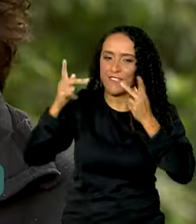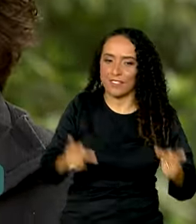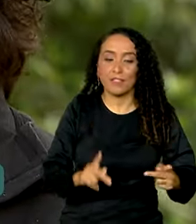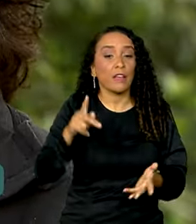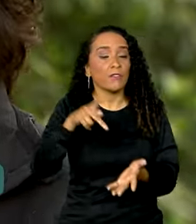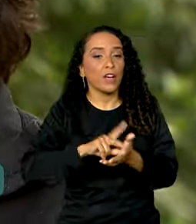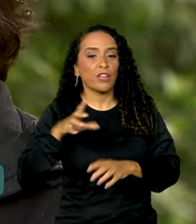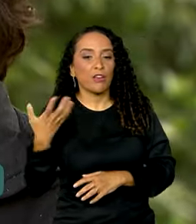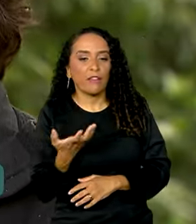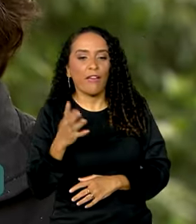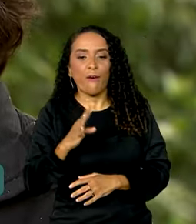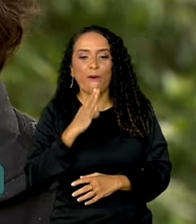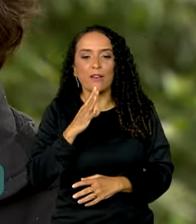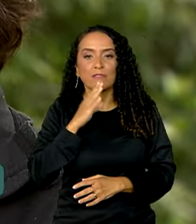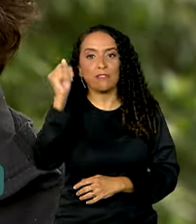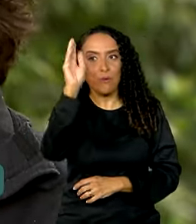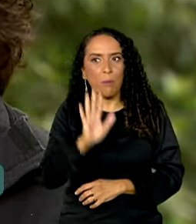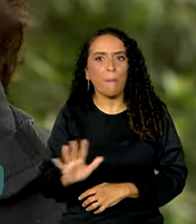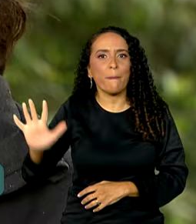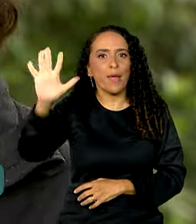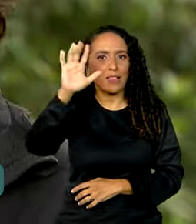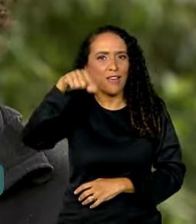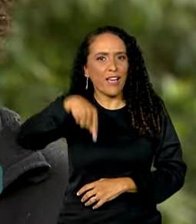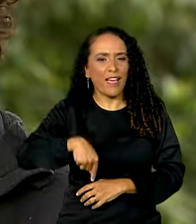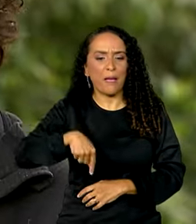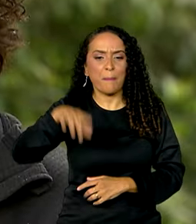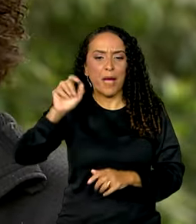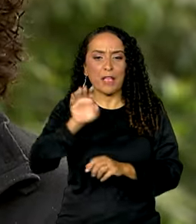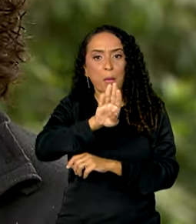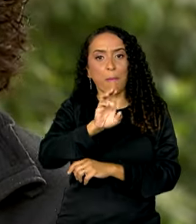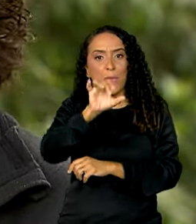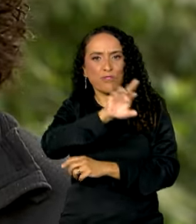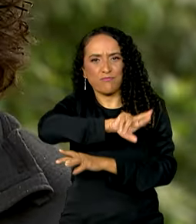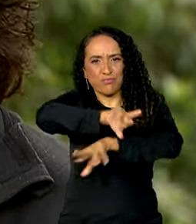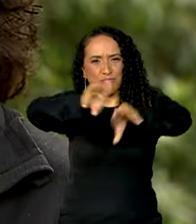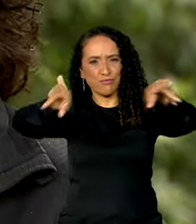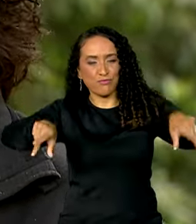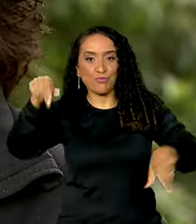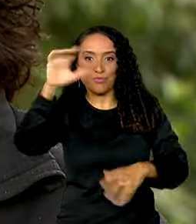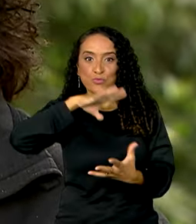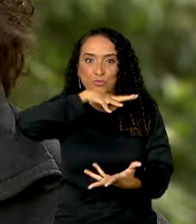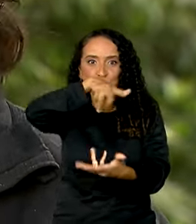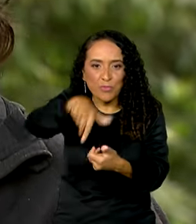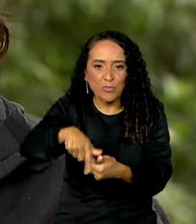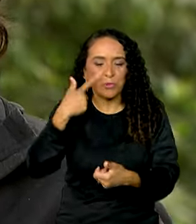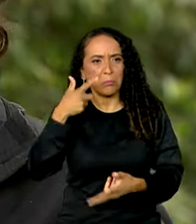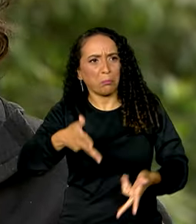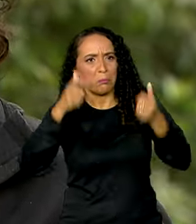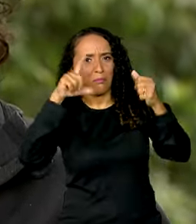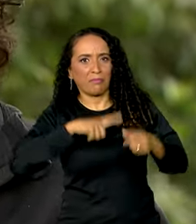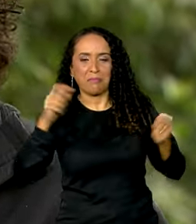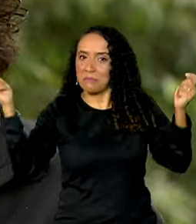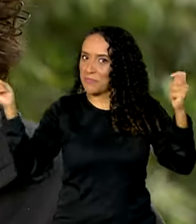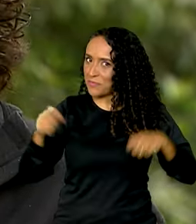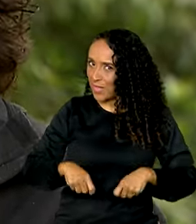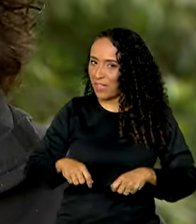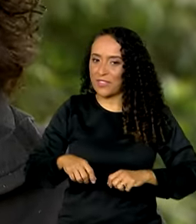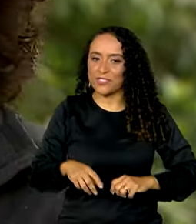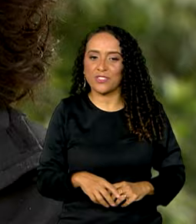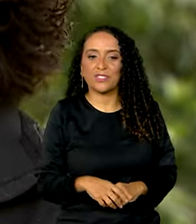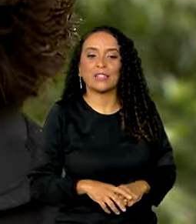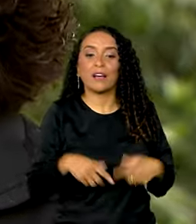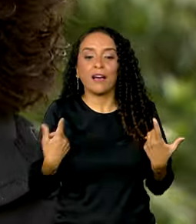verdade, a gente queria conhecer o nosso país, que é o país com a maior biodiversidade do mundo, quando a gente viu que a gente tinha a possibilidade